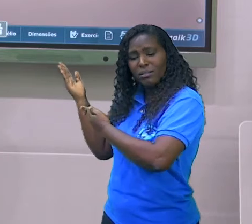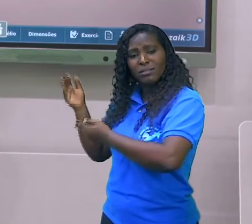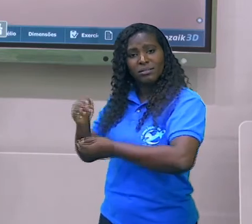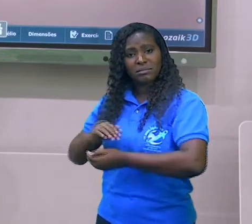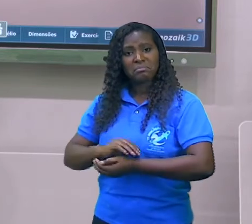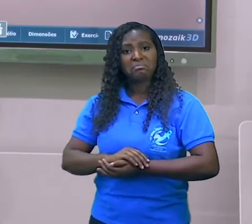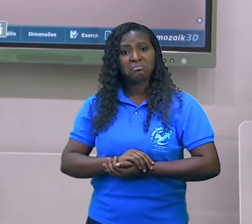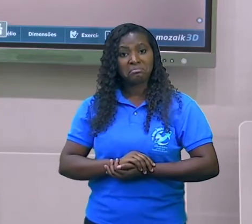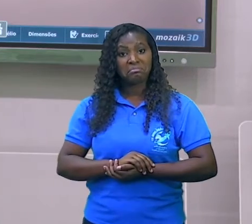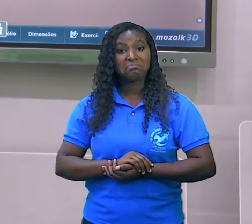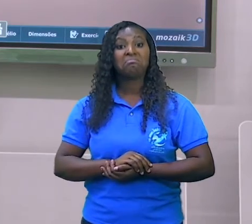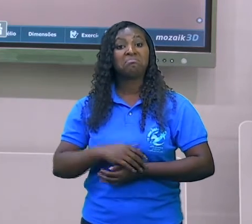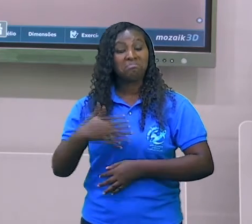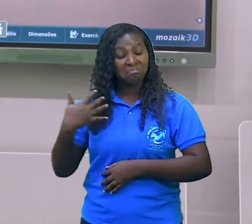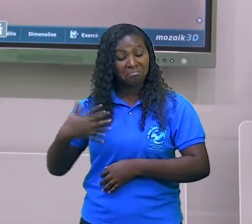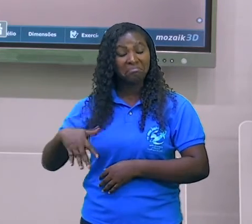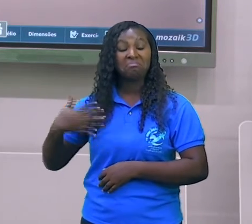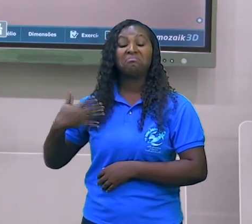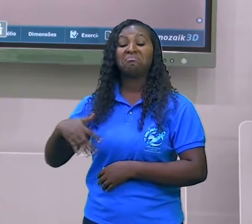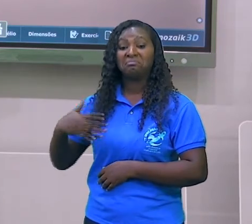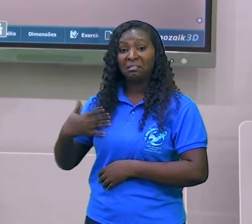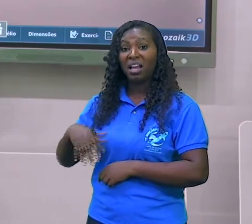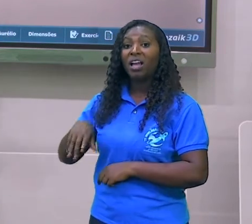Então, eles conheciam